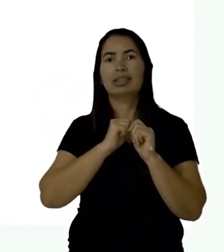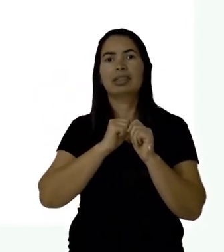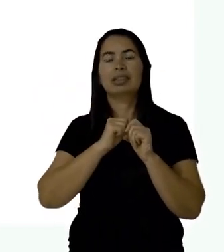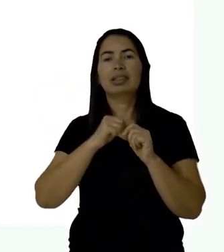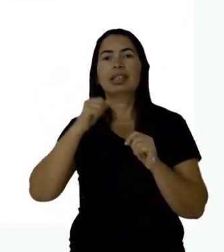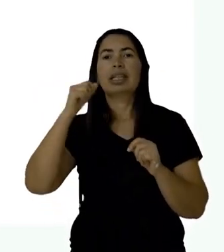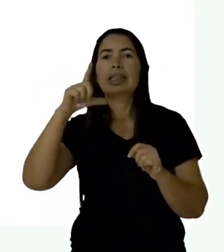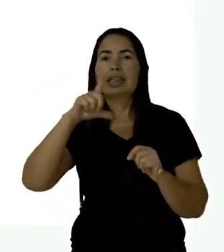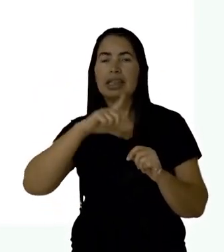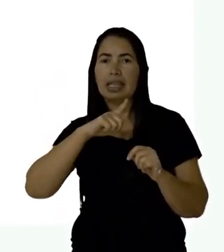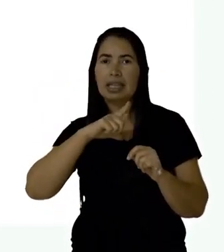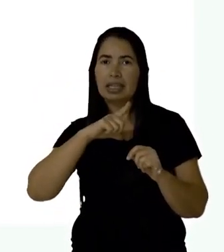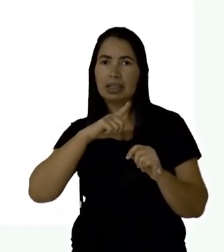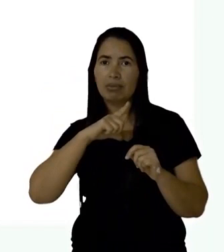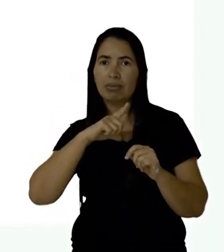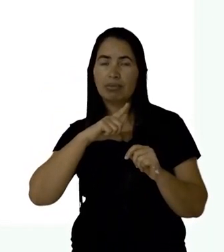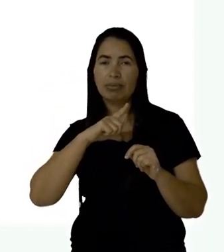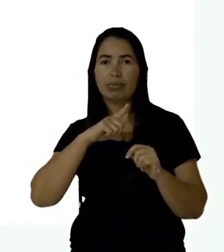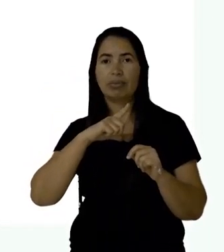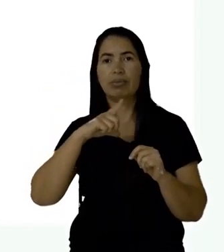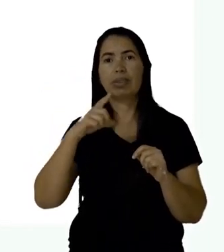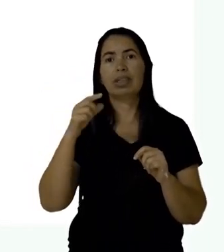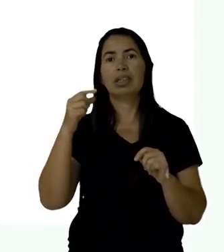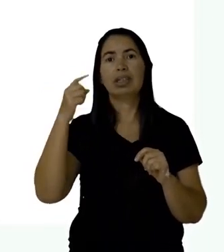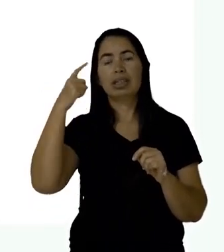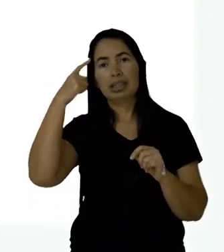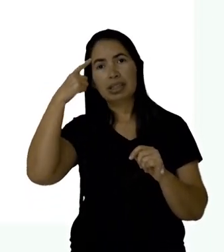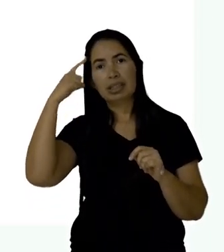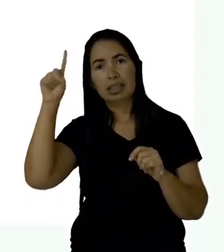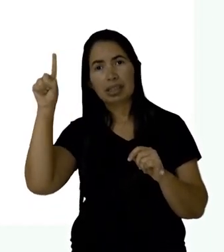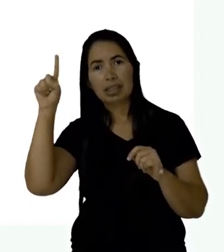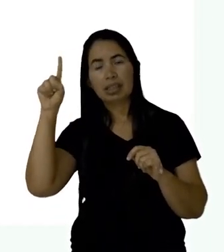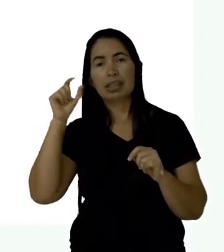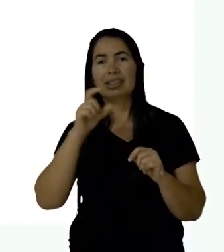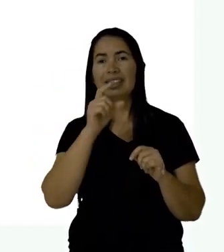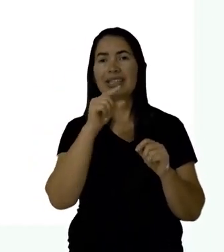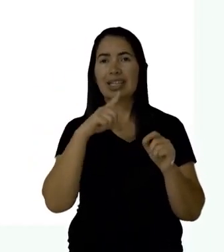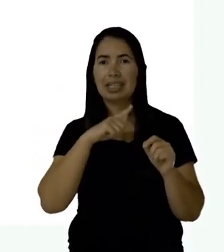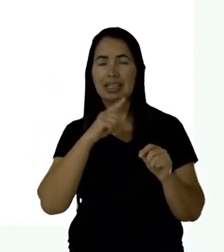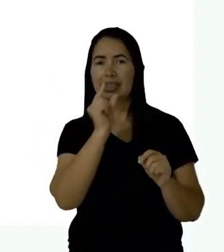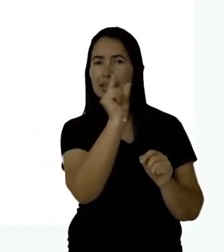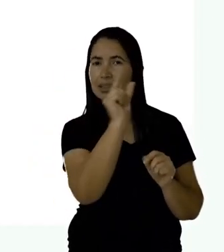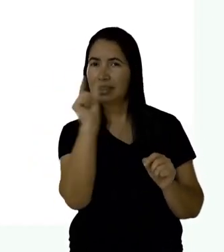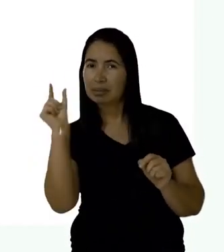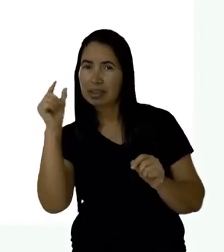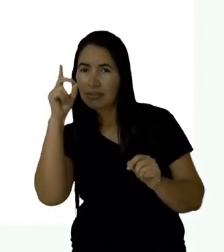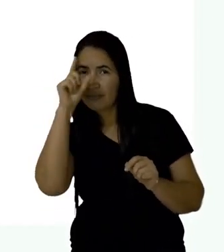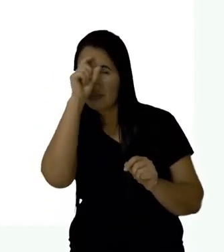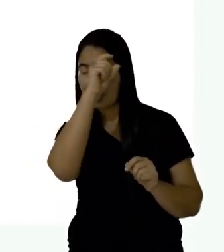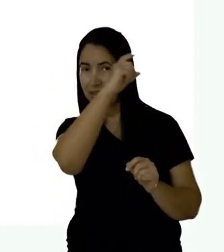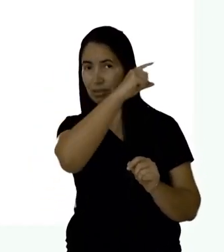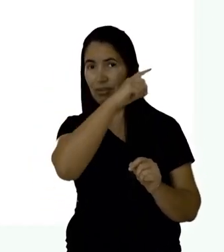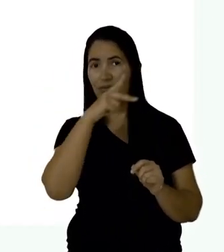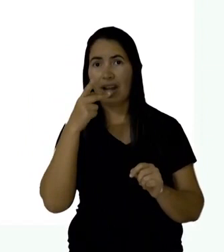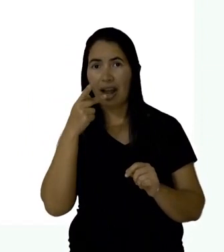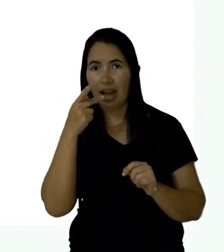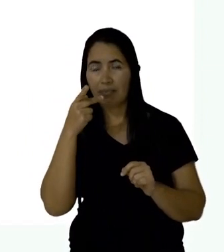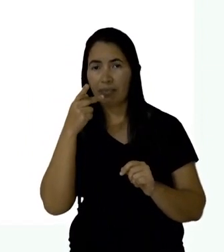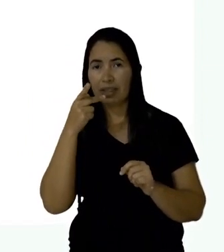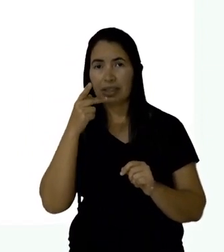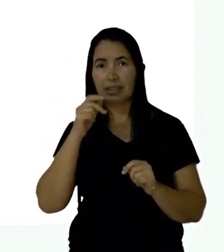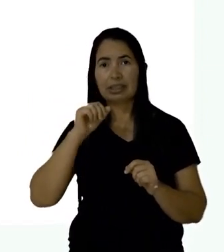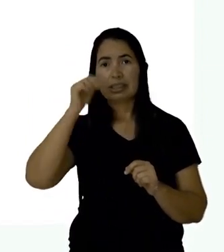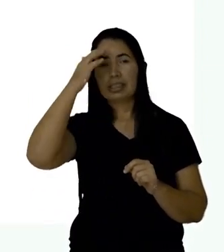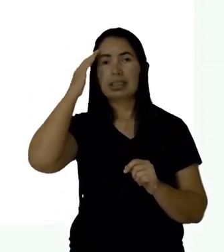-língua, que tem uma grande concentração de sílabas difíceis de pronunciar ou